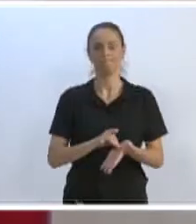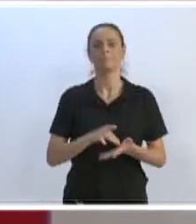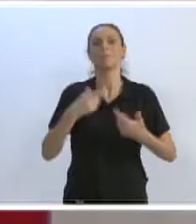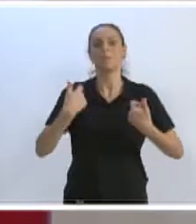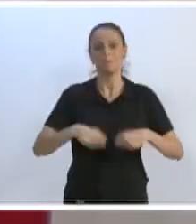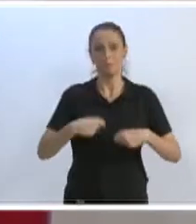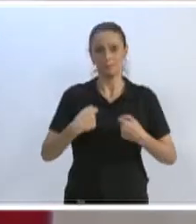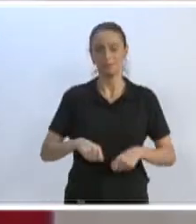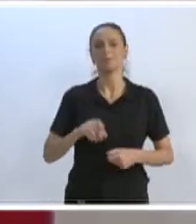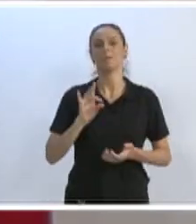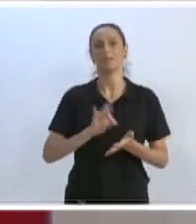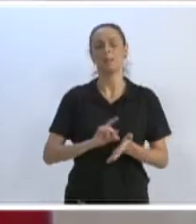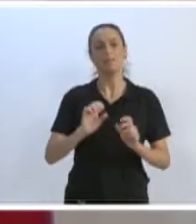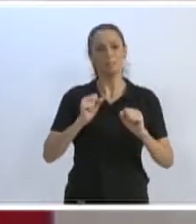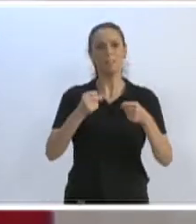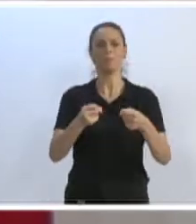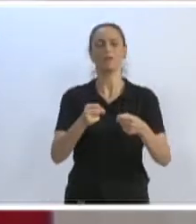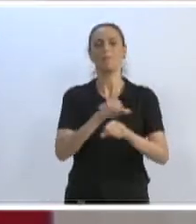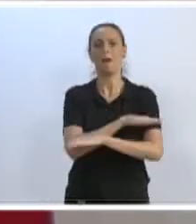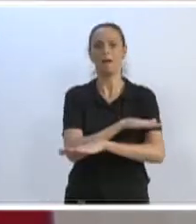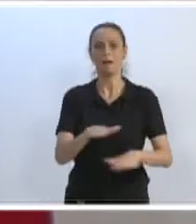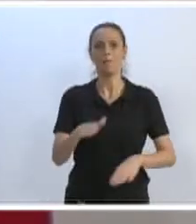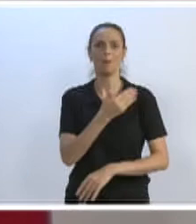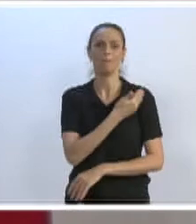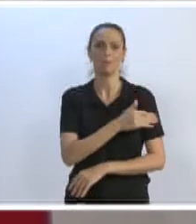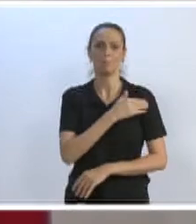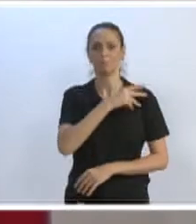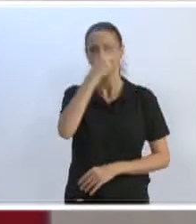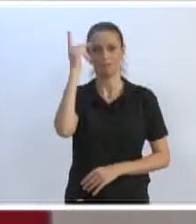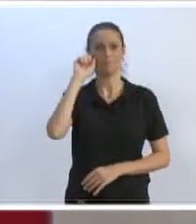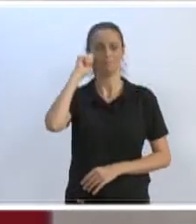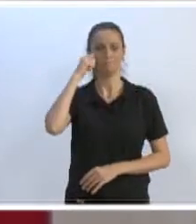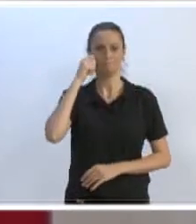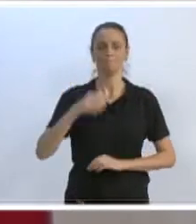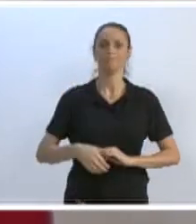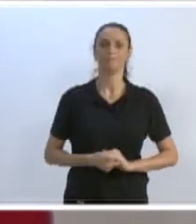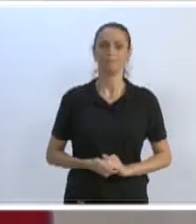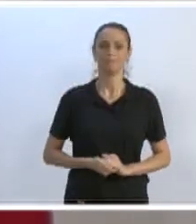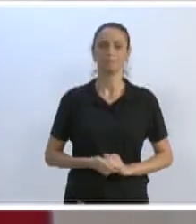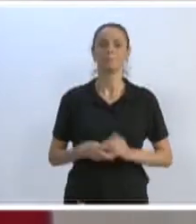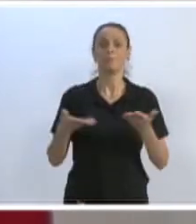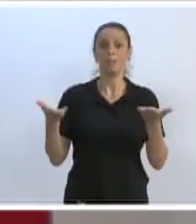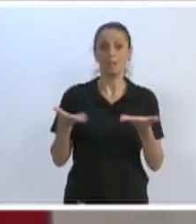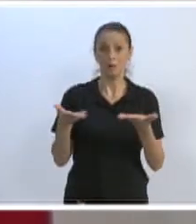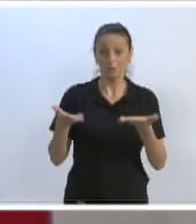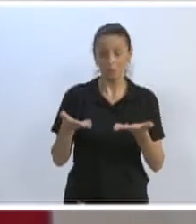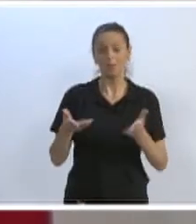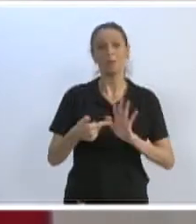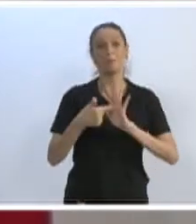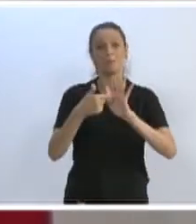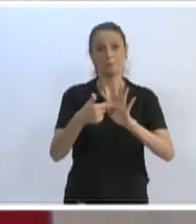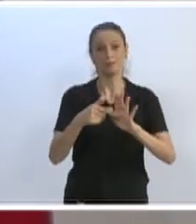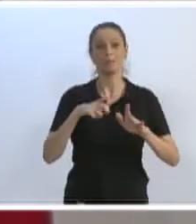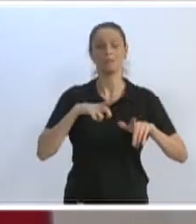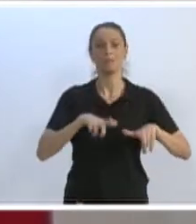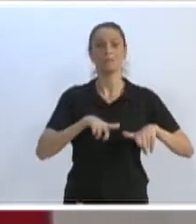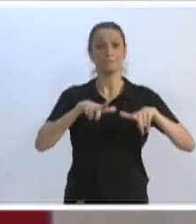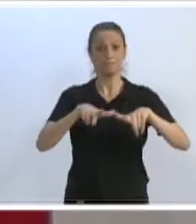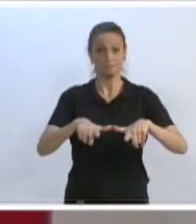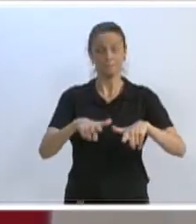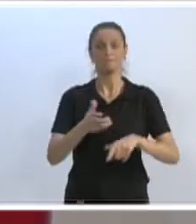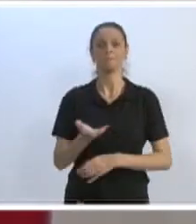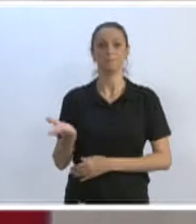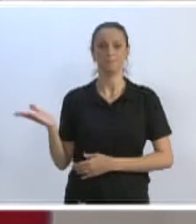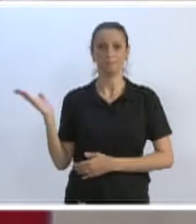antirracista. Por último, eu queria pedir para o Ari soltar um convite que vai acontecer hoje na universidade.